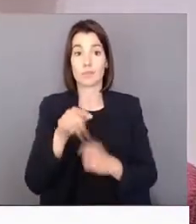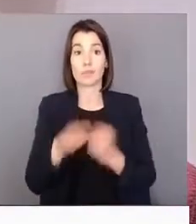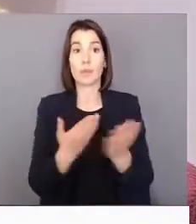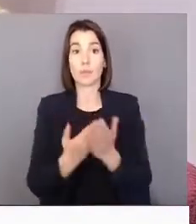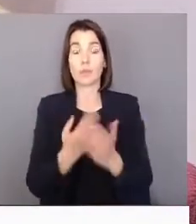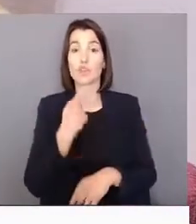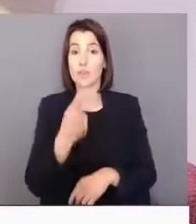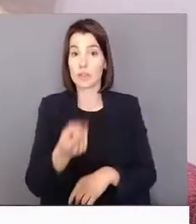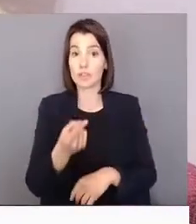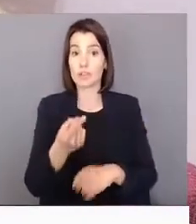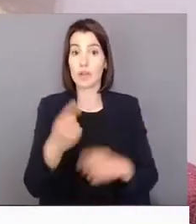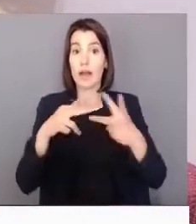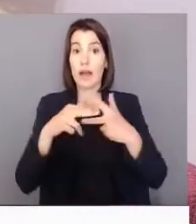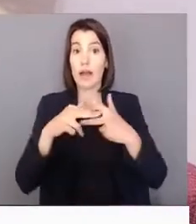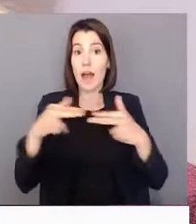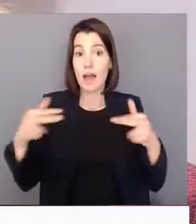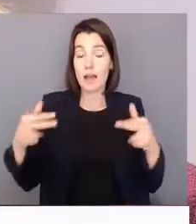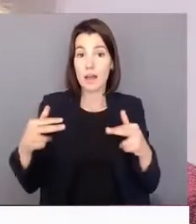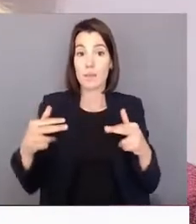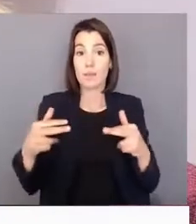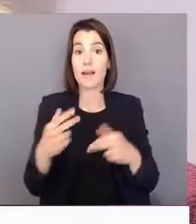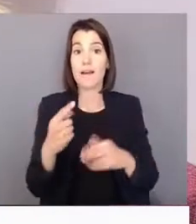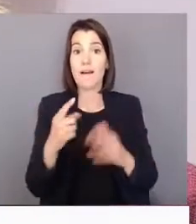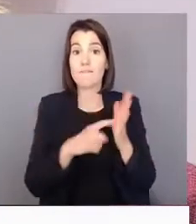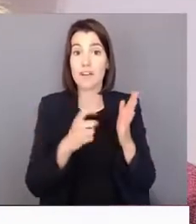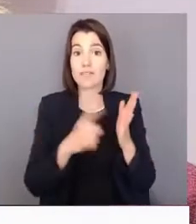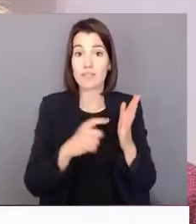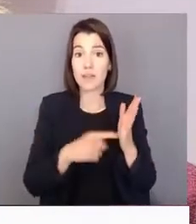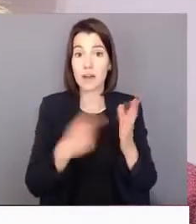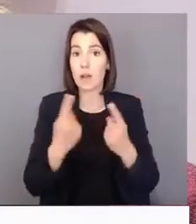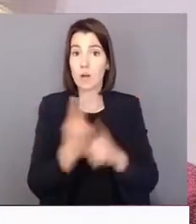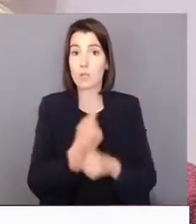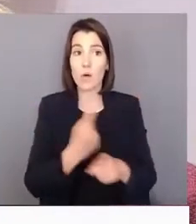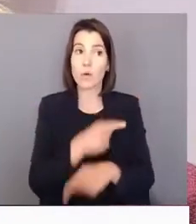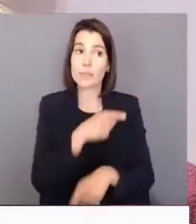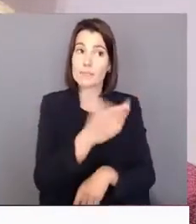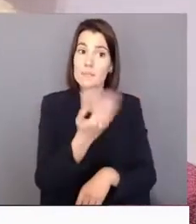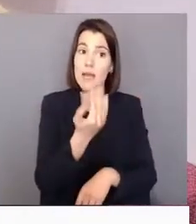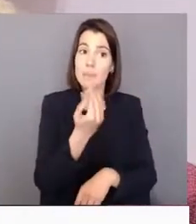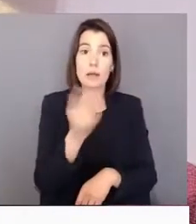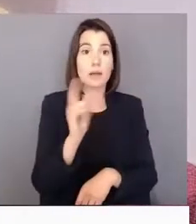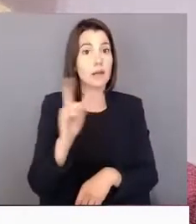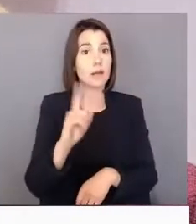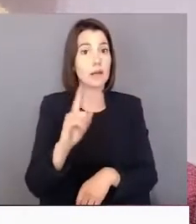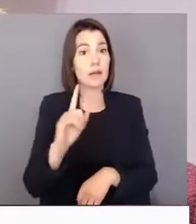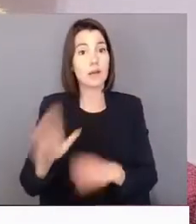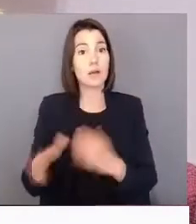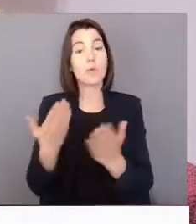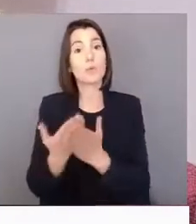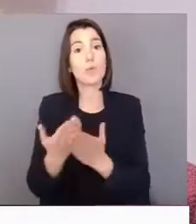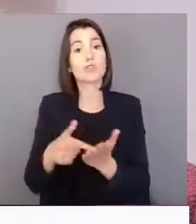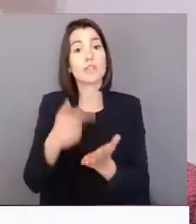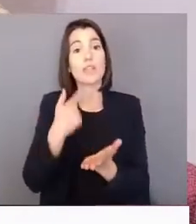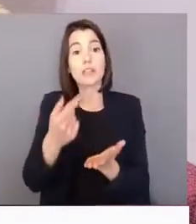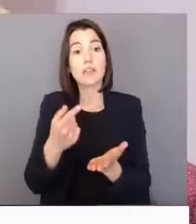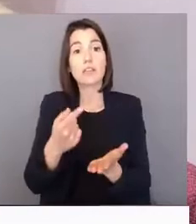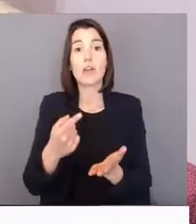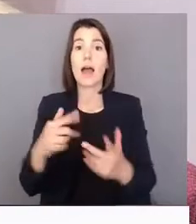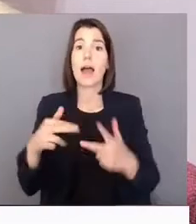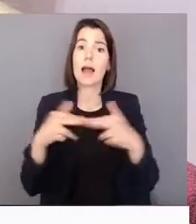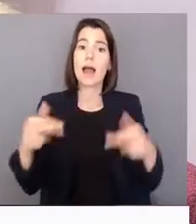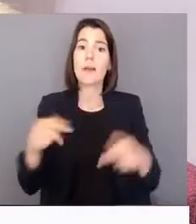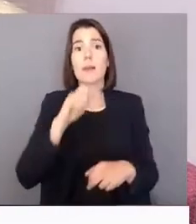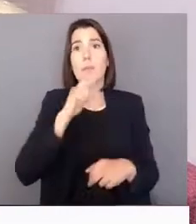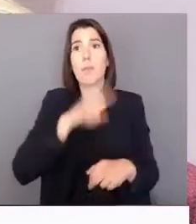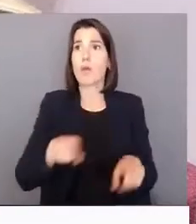Câmara está em falta com alguma coisa. O que esta proposta diz é que a Câmara pode ser pioneira num processo e, portanto,